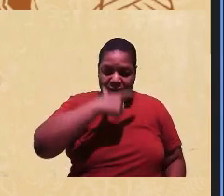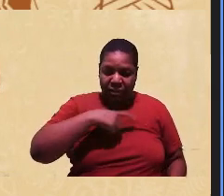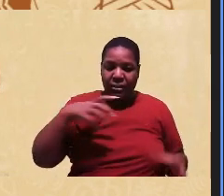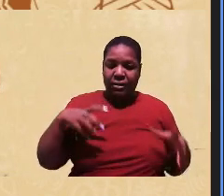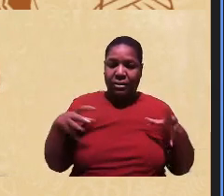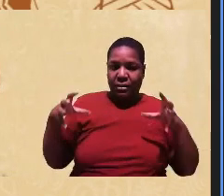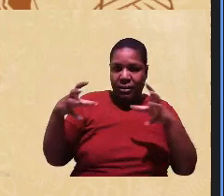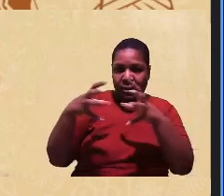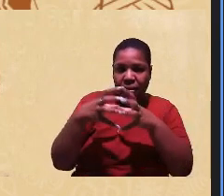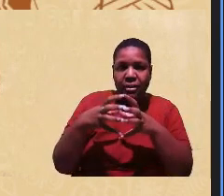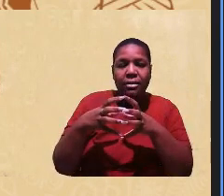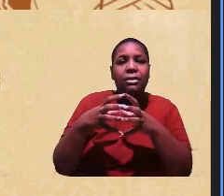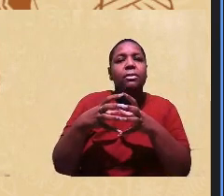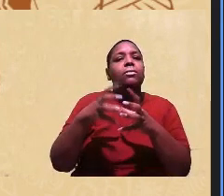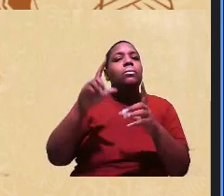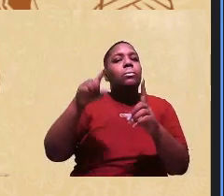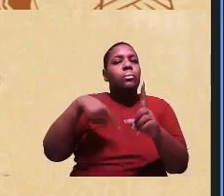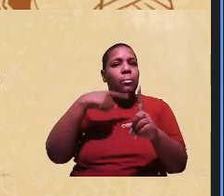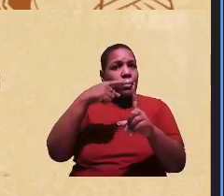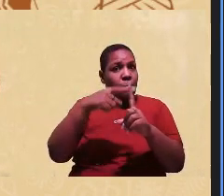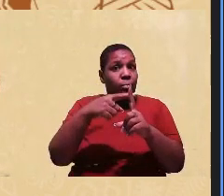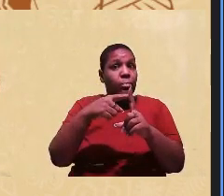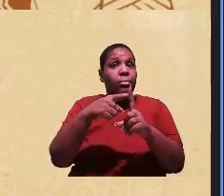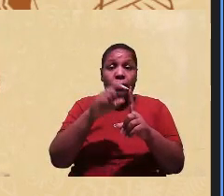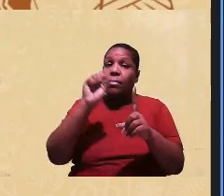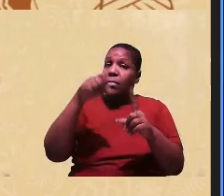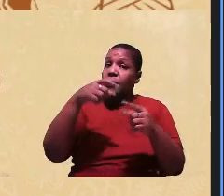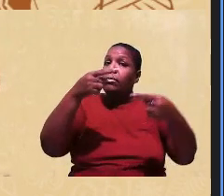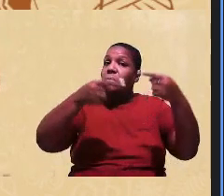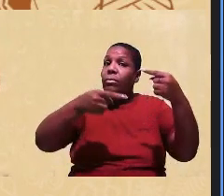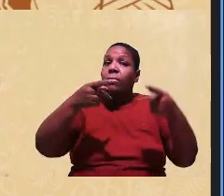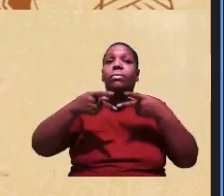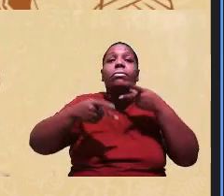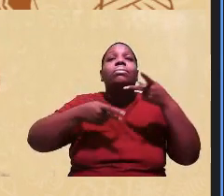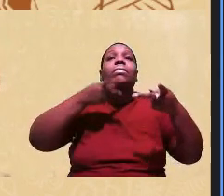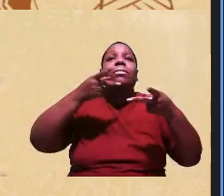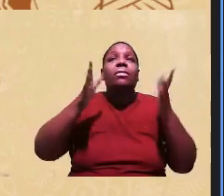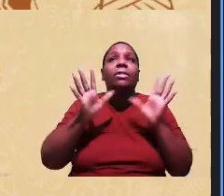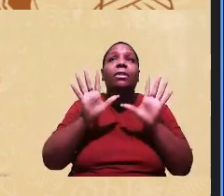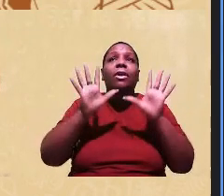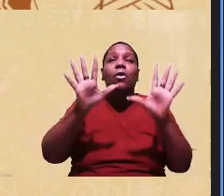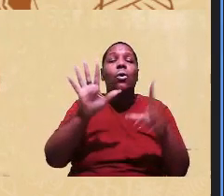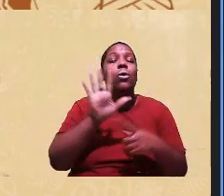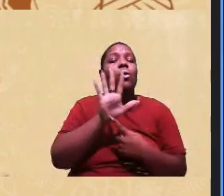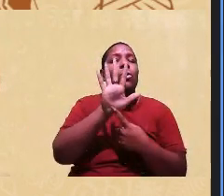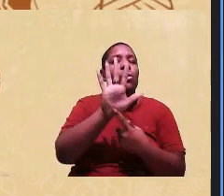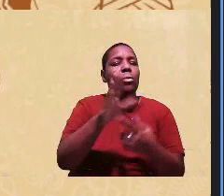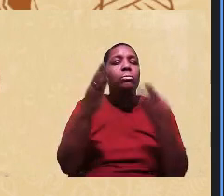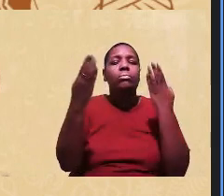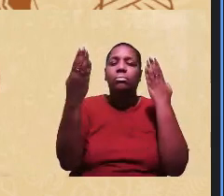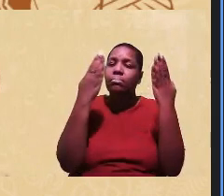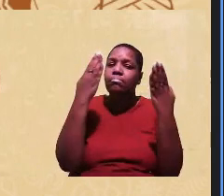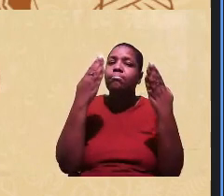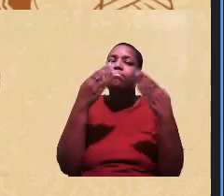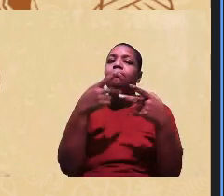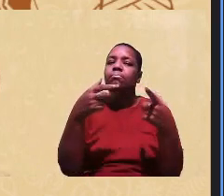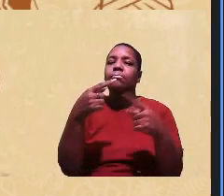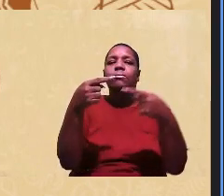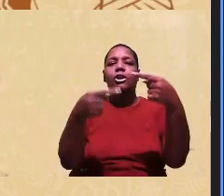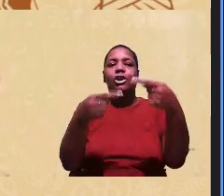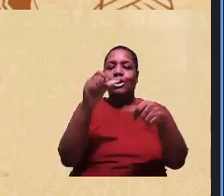potencializando seus discursos e fazendo da psicologia uma ferramenta política de